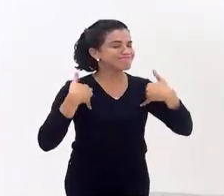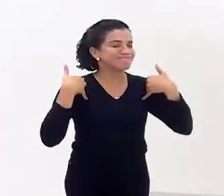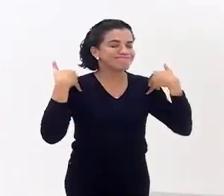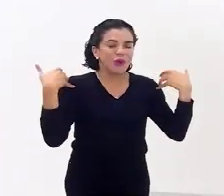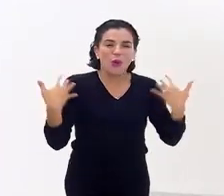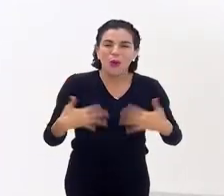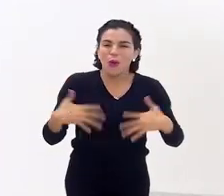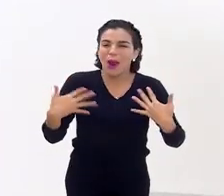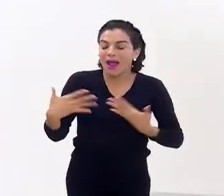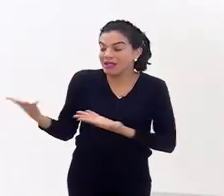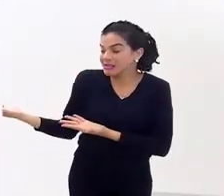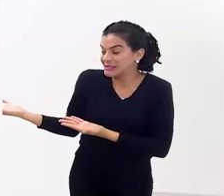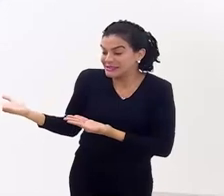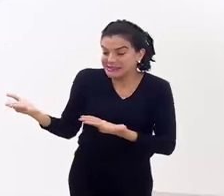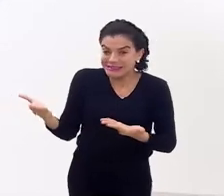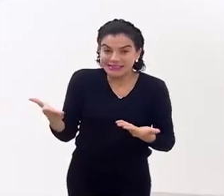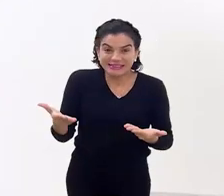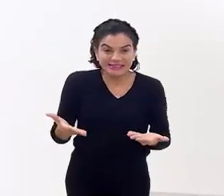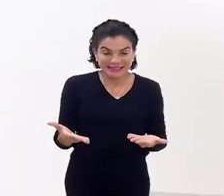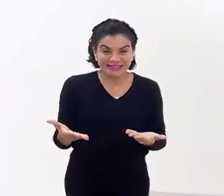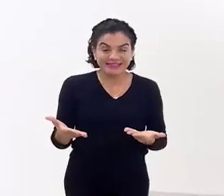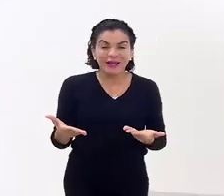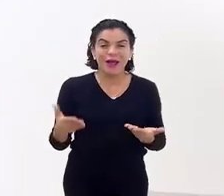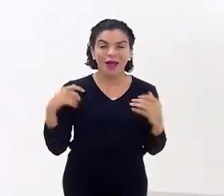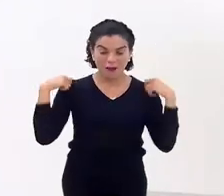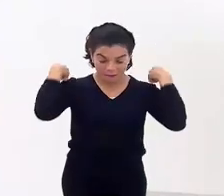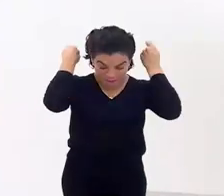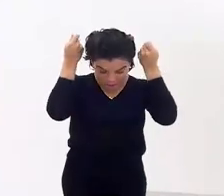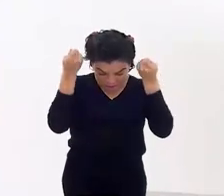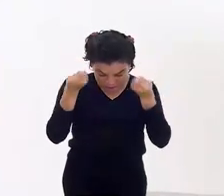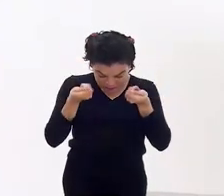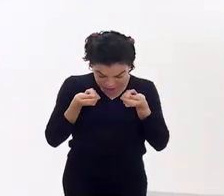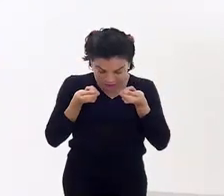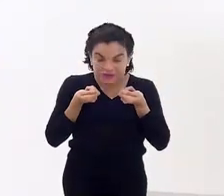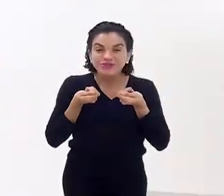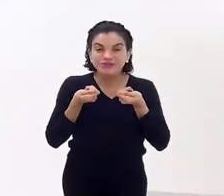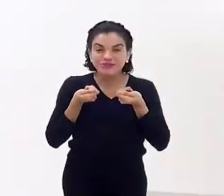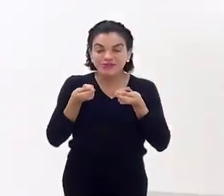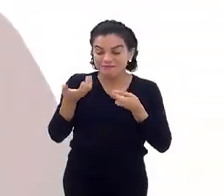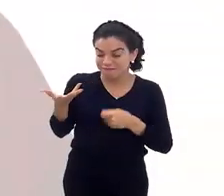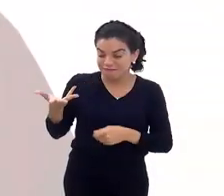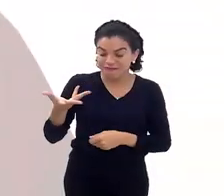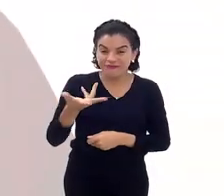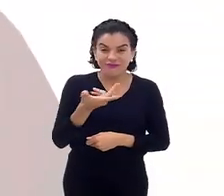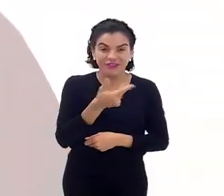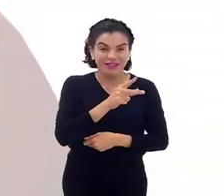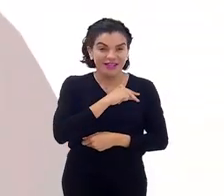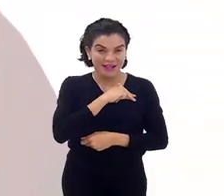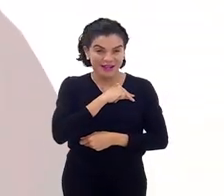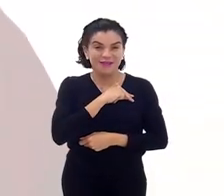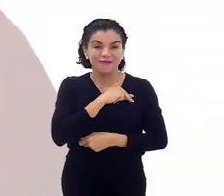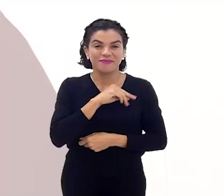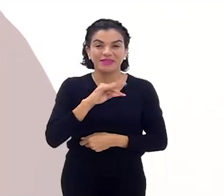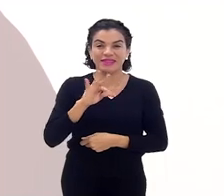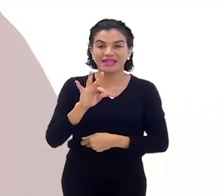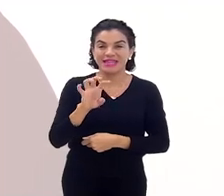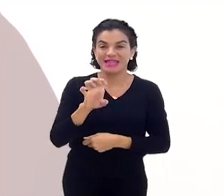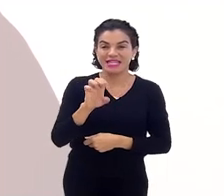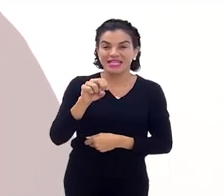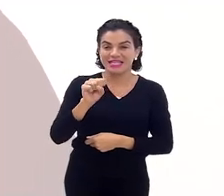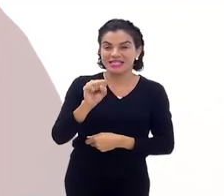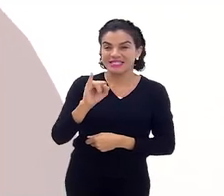recebendo aqui a monja venerável Tezin Nandro.